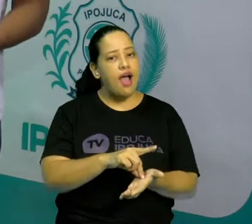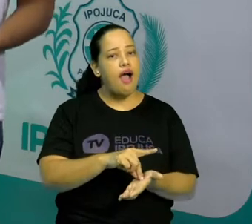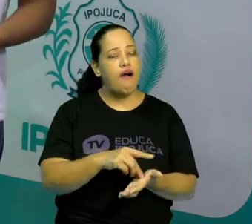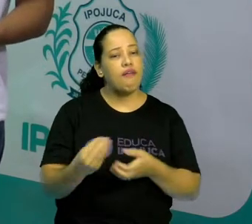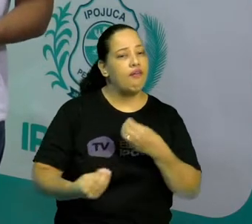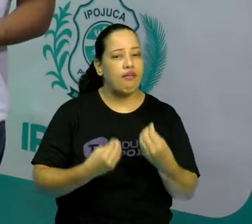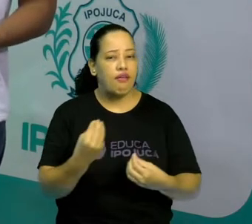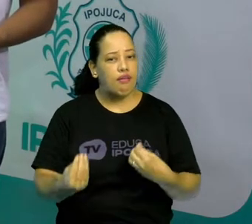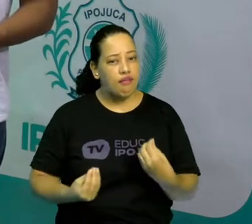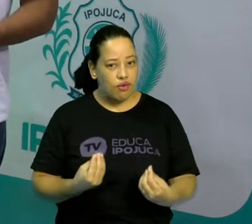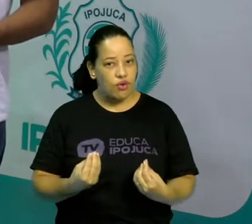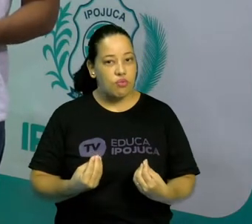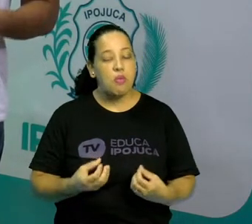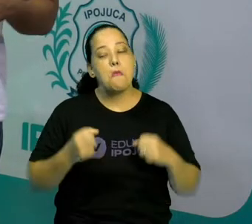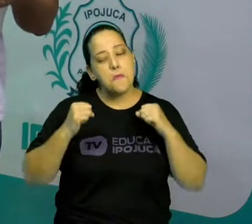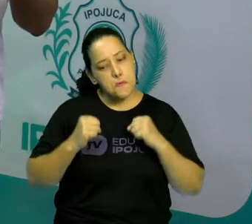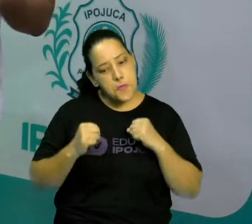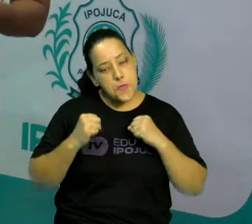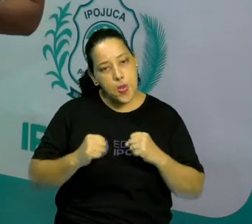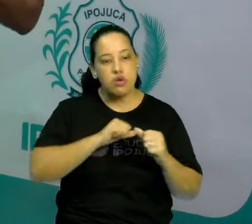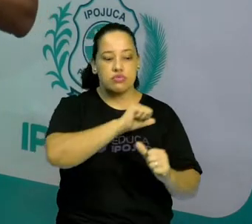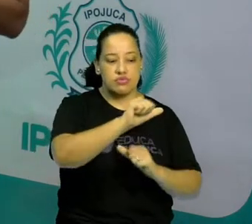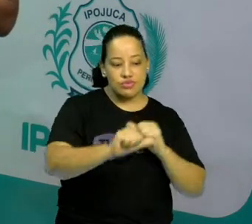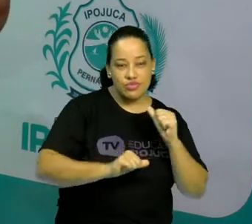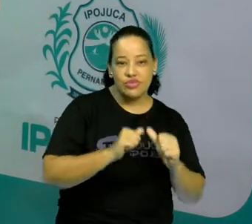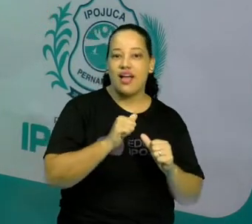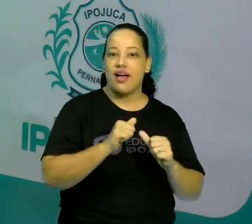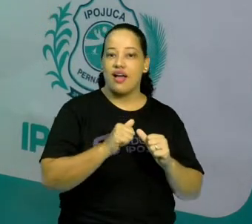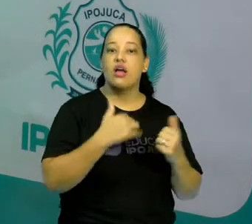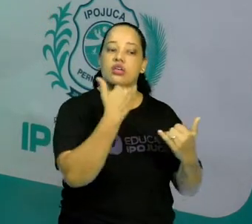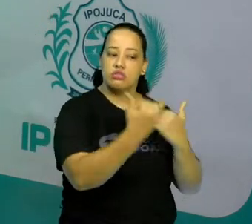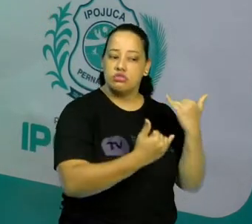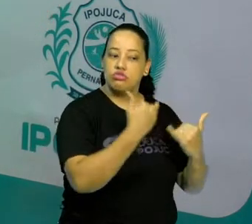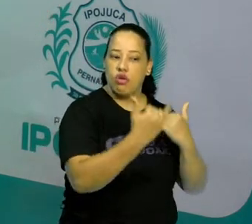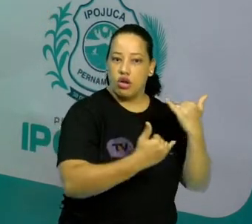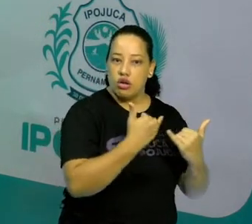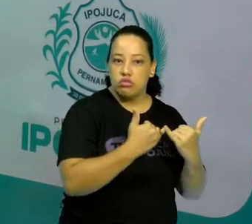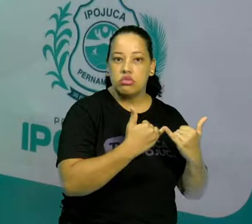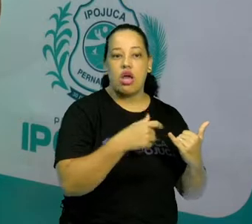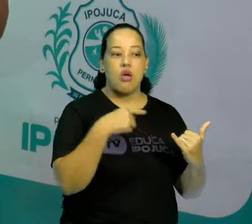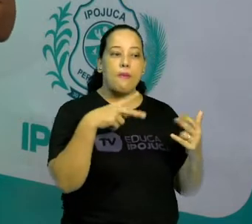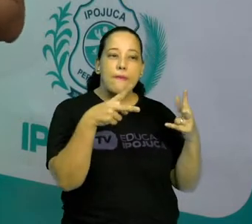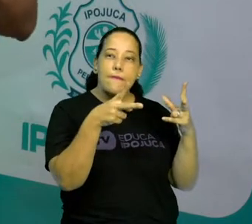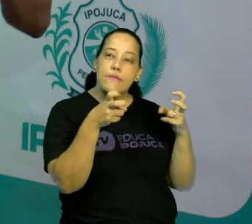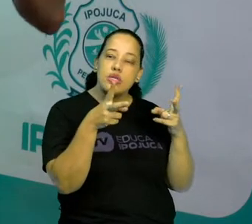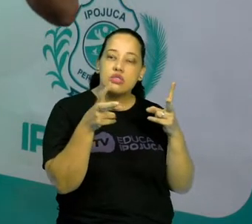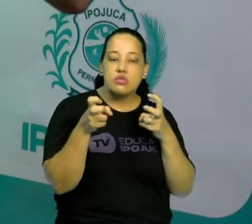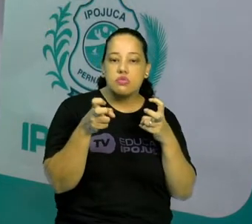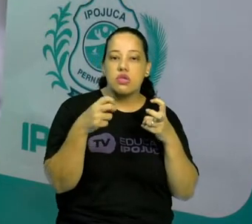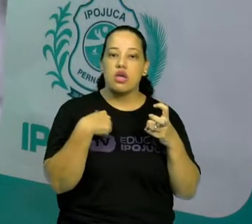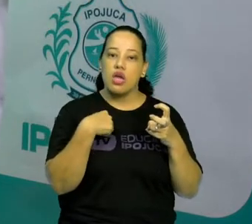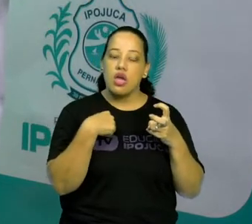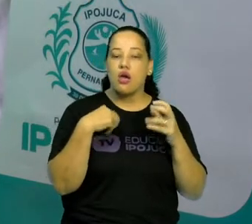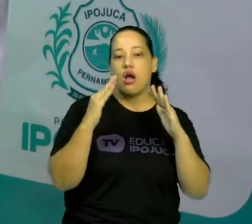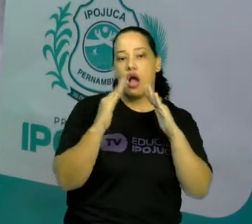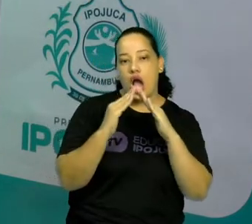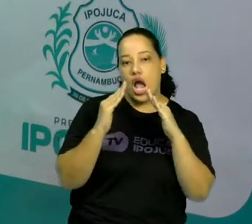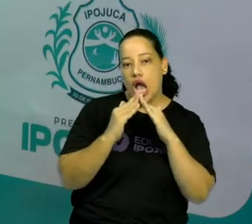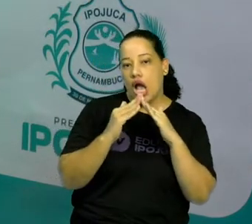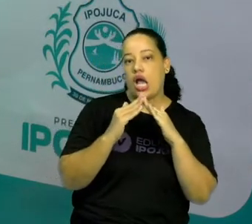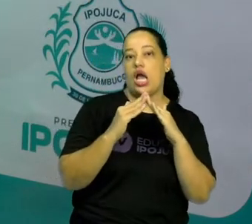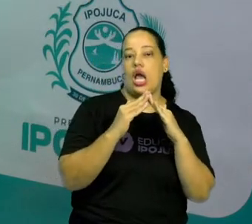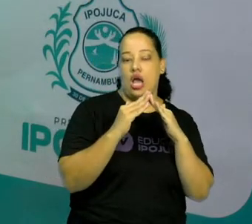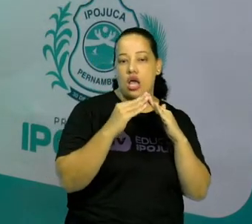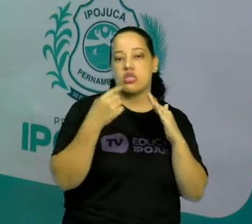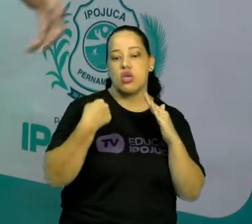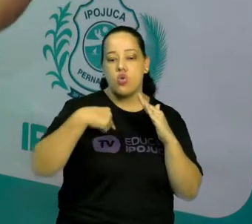mudar também a nossa realidade. A gente vai perceber, quando a gente sai das nossas casas, para brincar,